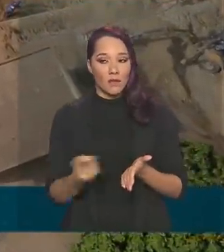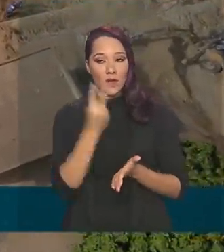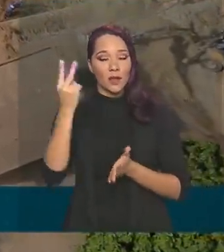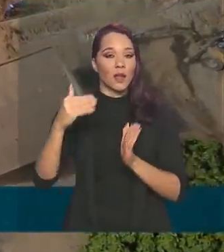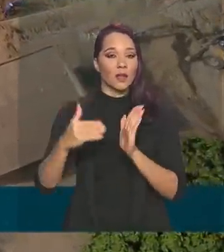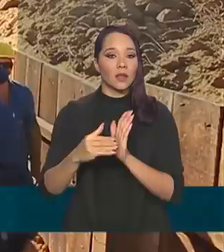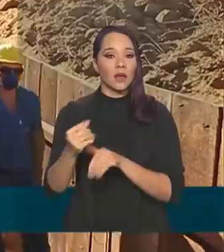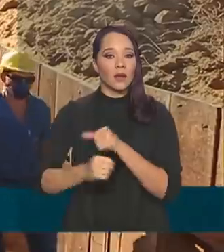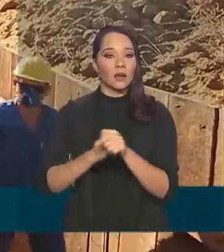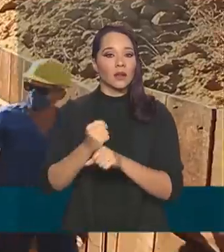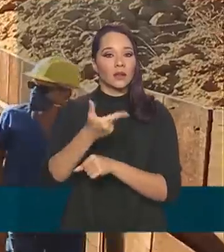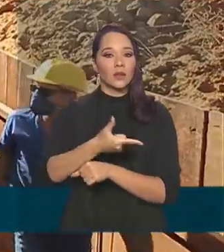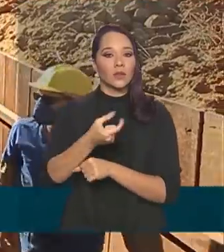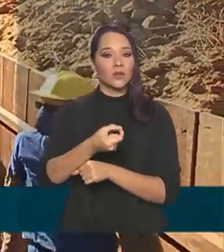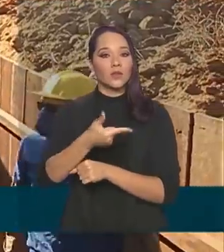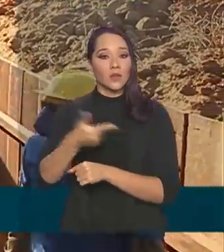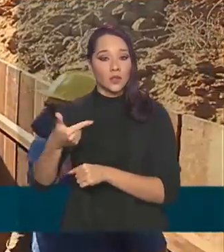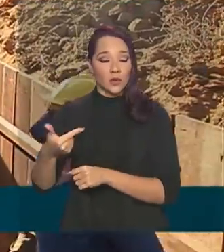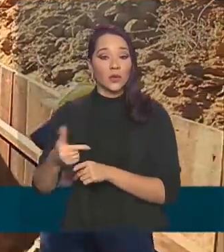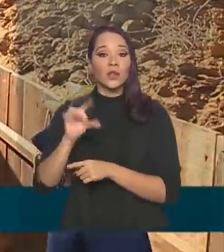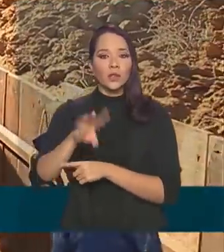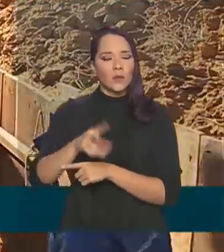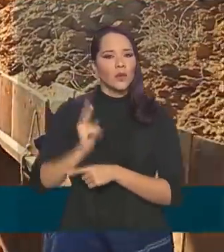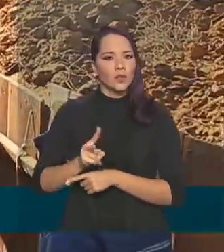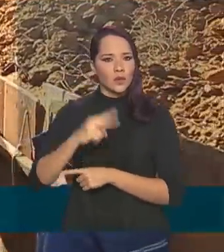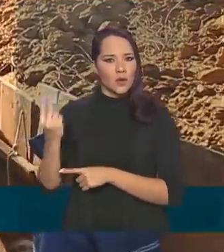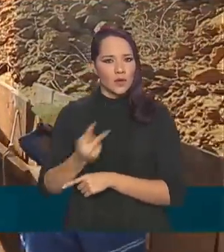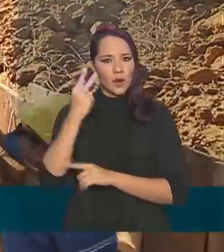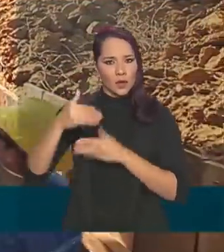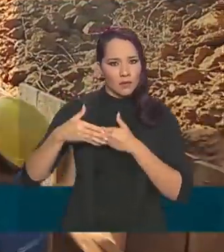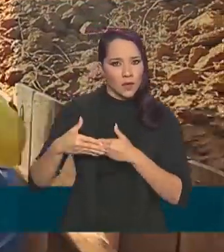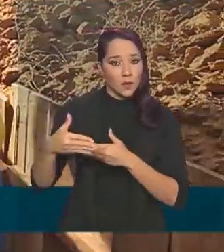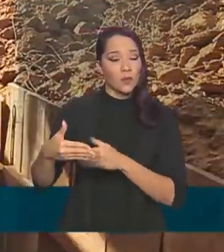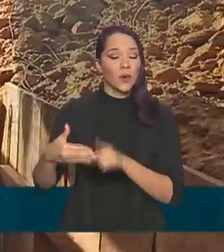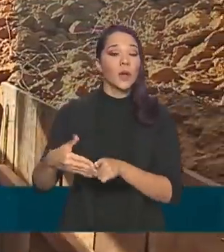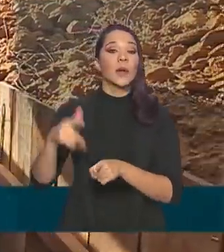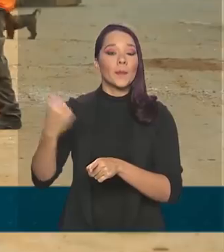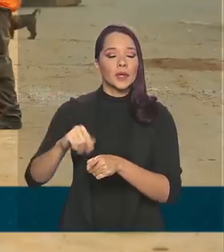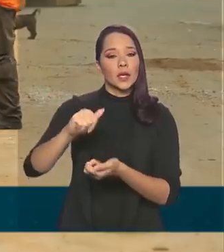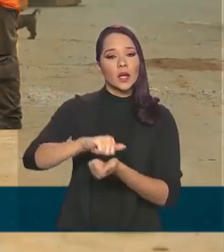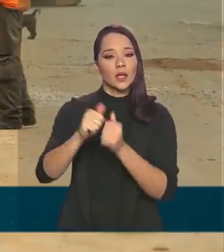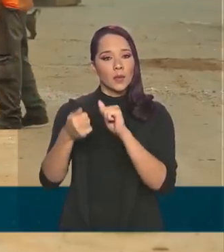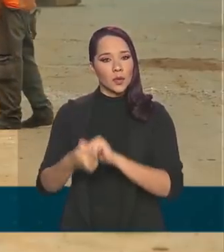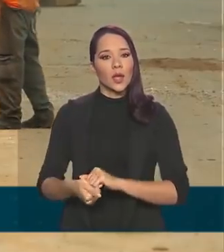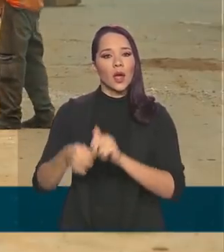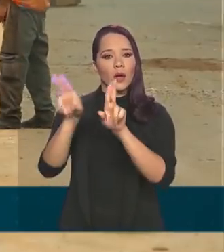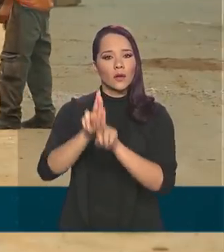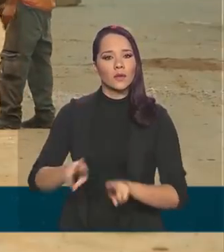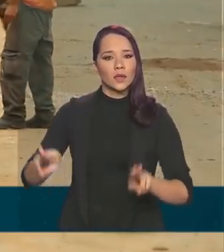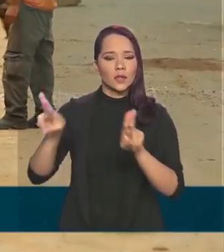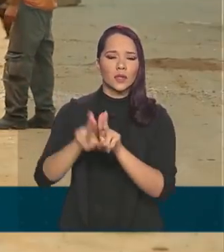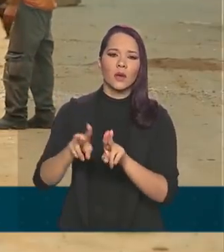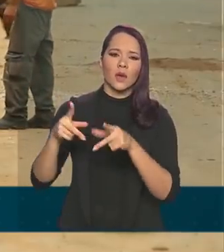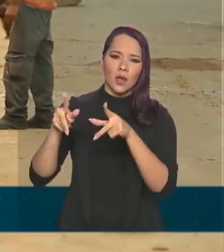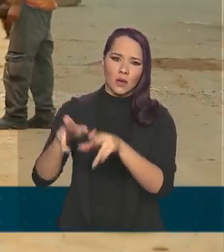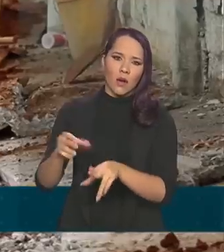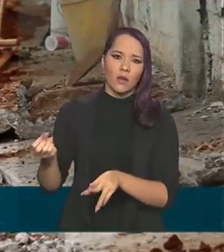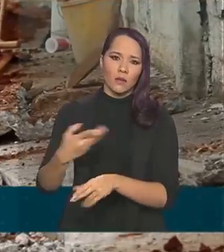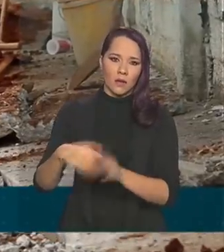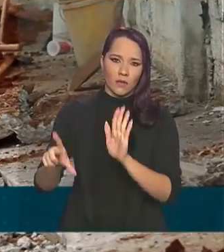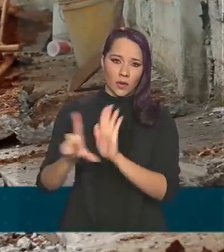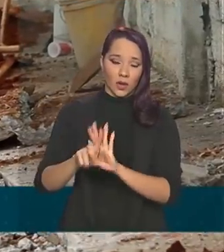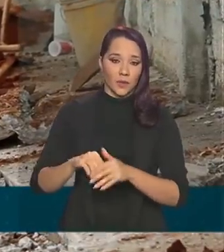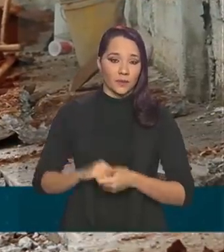2022, mas para continuarem a valer depois dessa data, devem se adaptar à universalização de acordo com a nova lei.